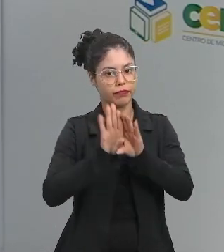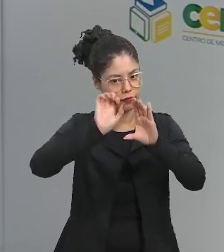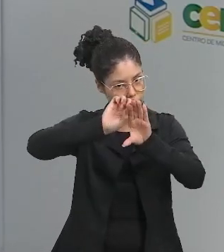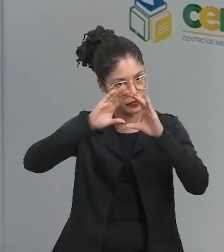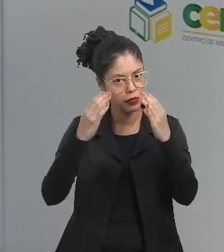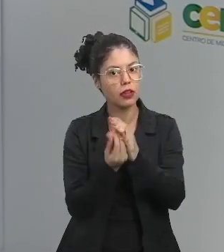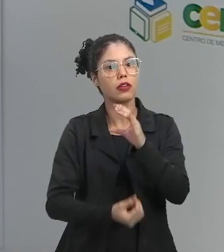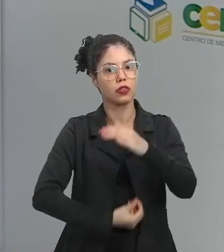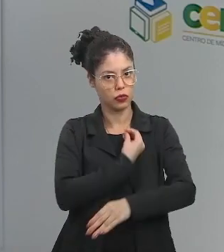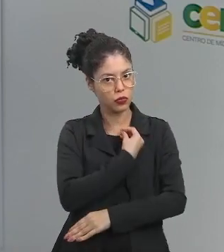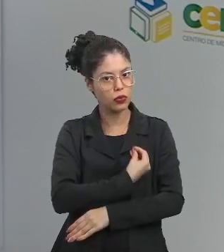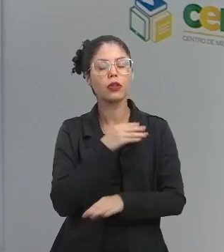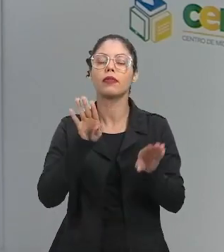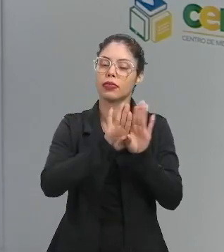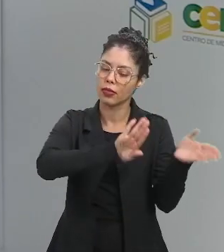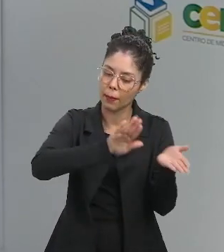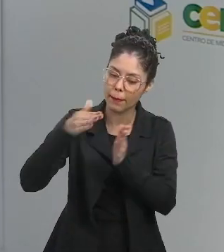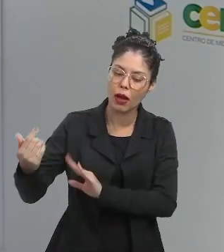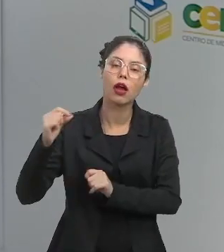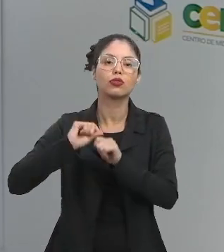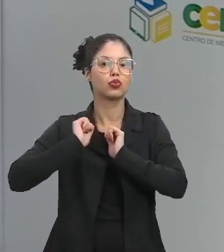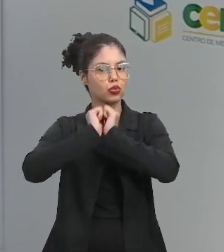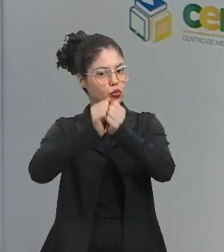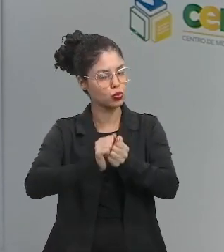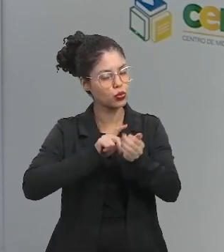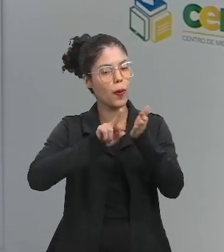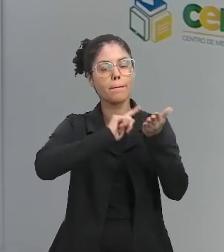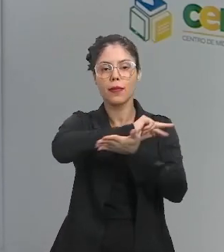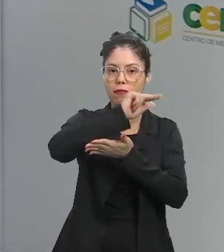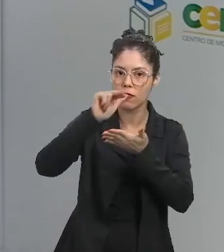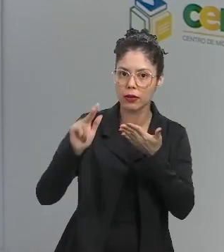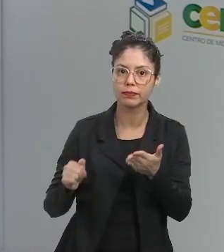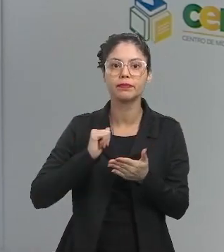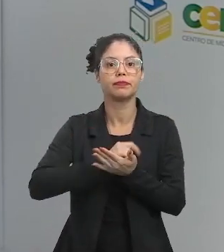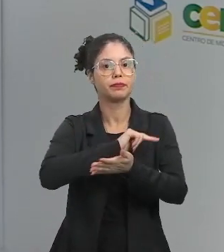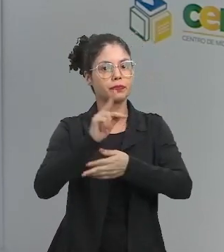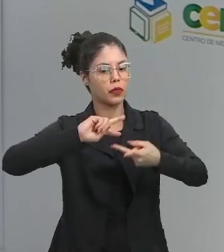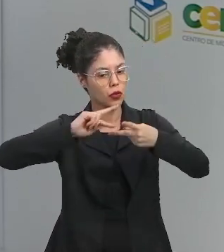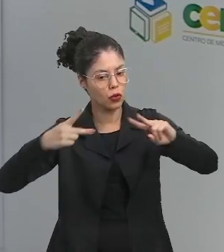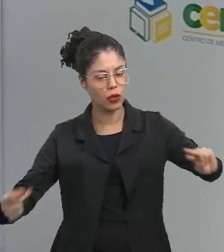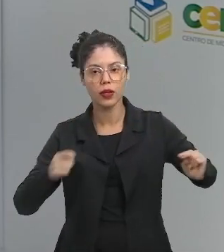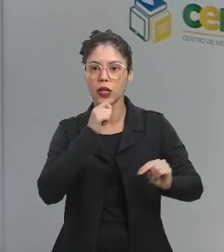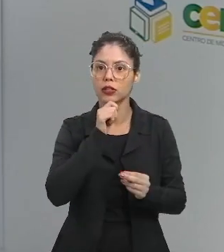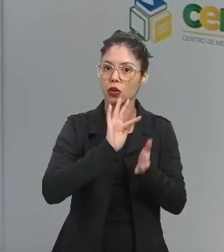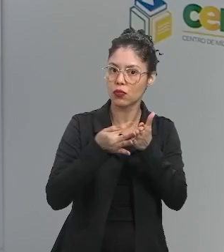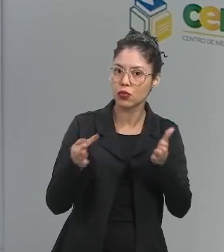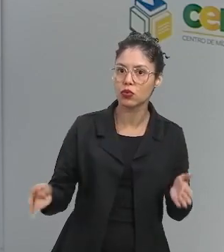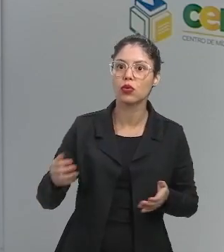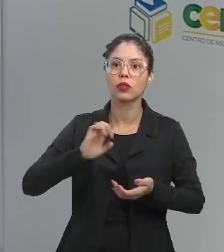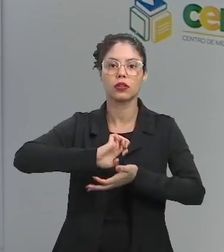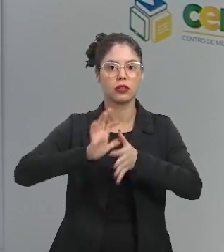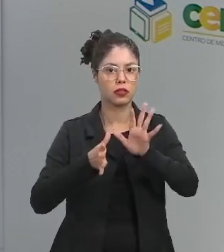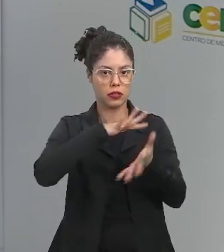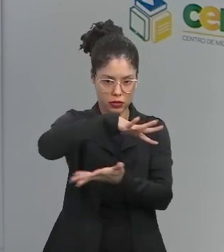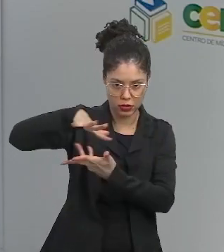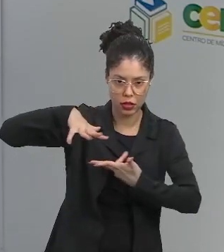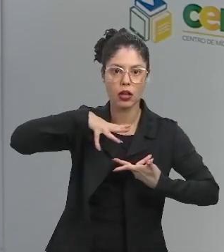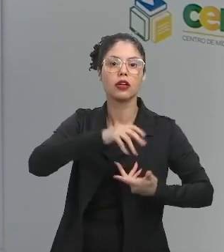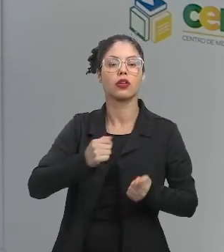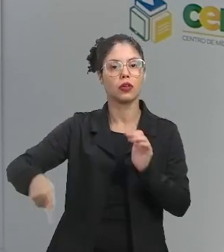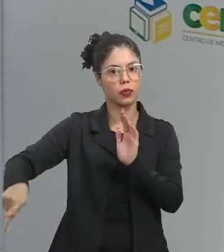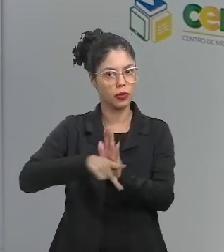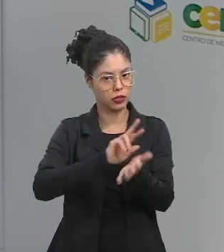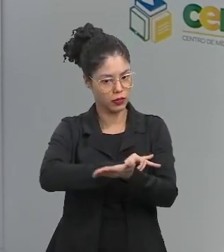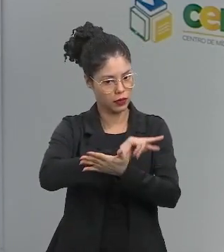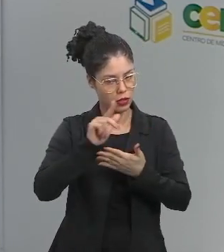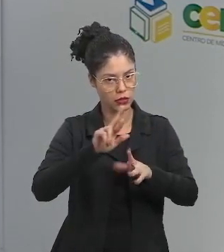fazem parte da biodiversidade. E a variedade genética e de funções ecológicas desempenhadas pelas diferentes